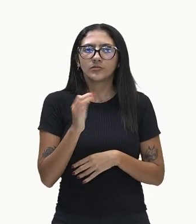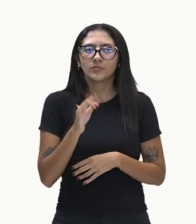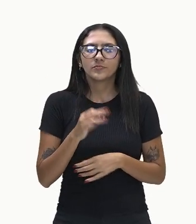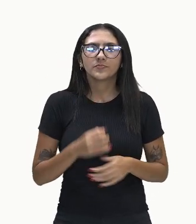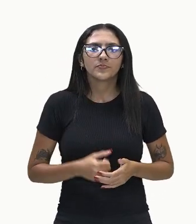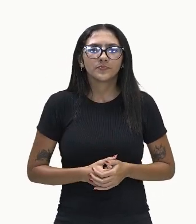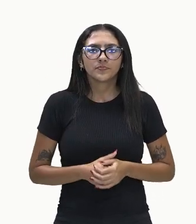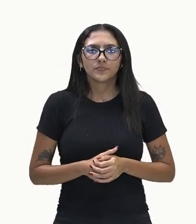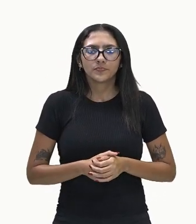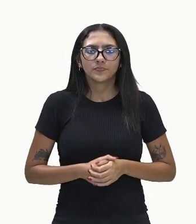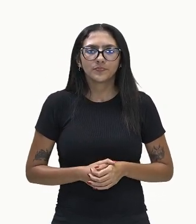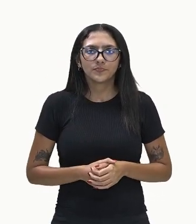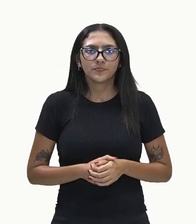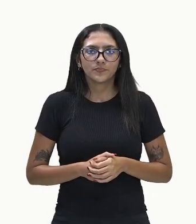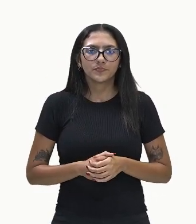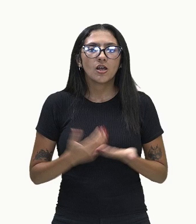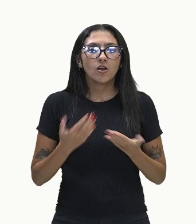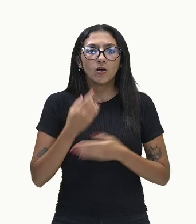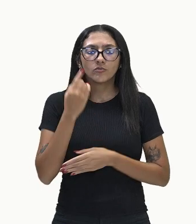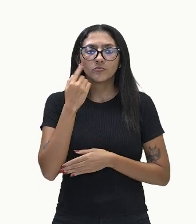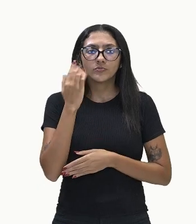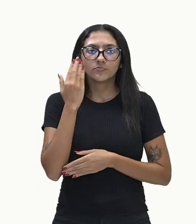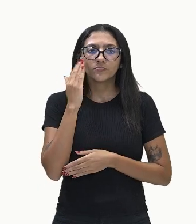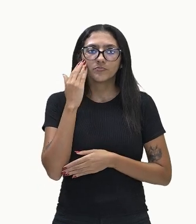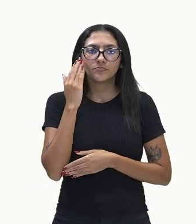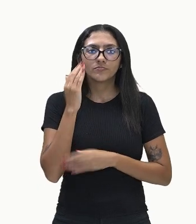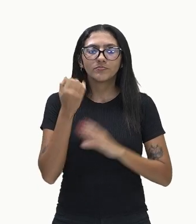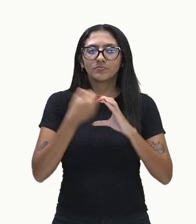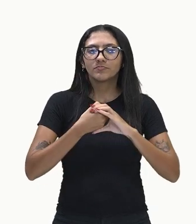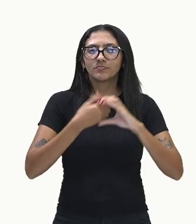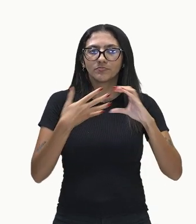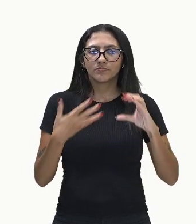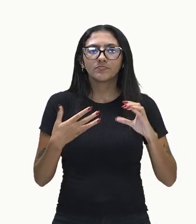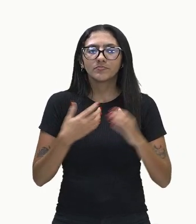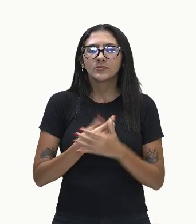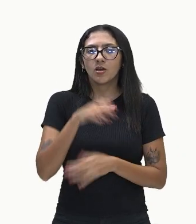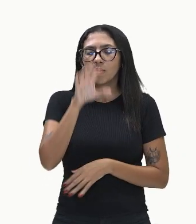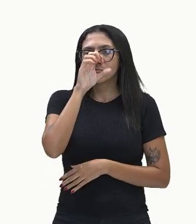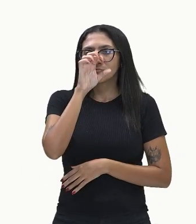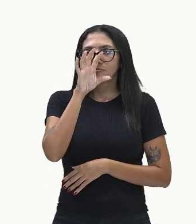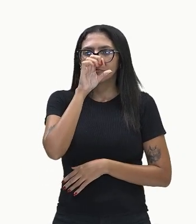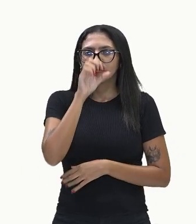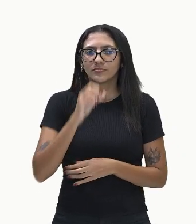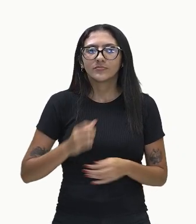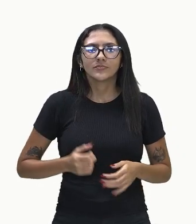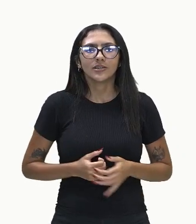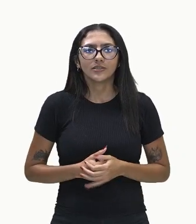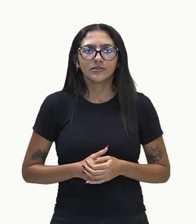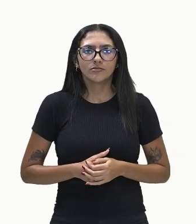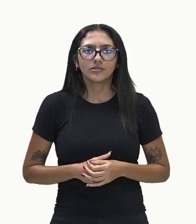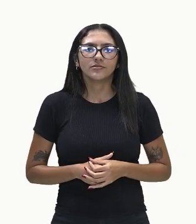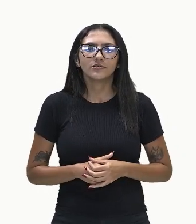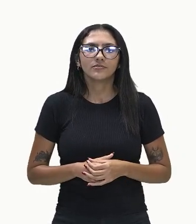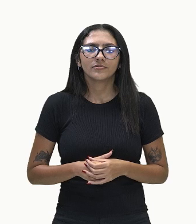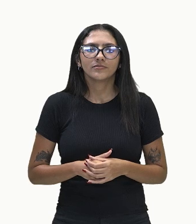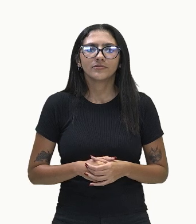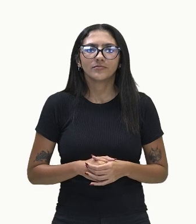Vamos entender agora um aspecto interessante relacionado ao olfato, que é a memória olfativa.